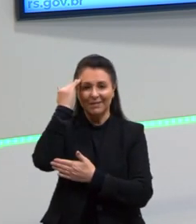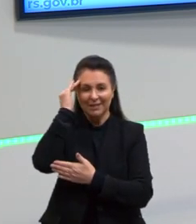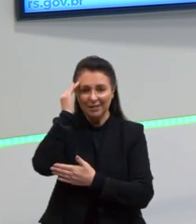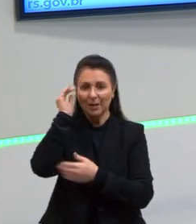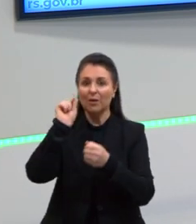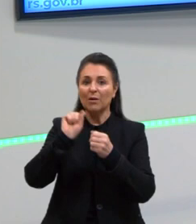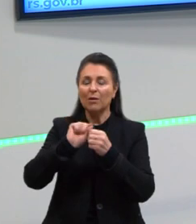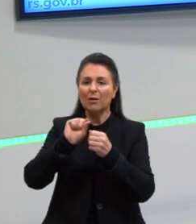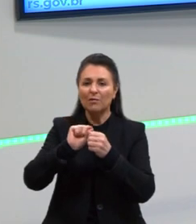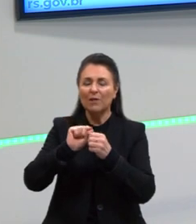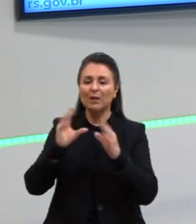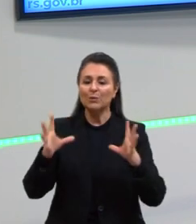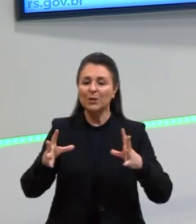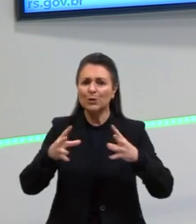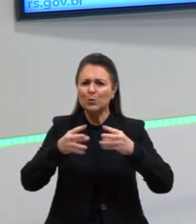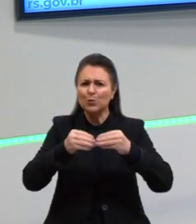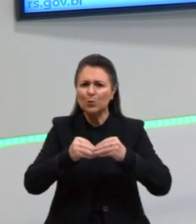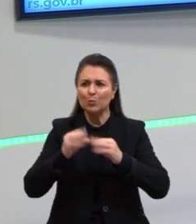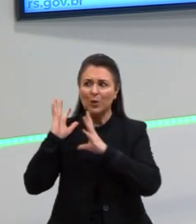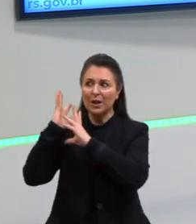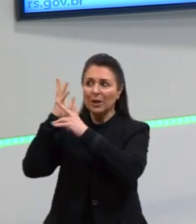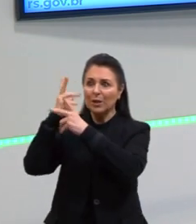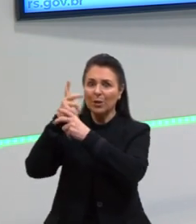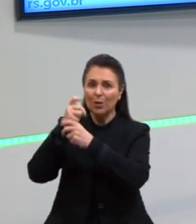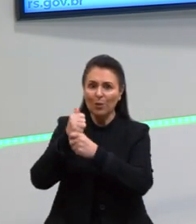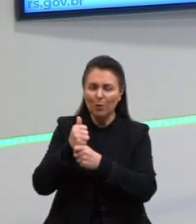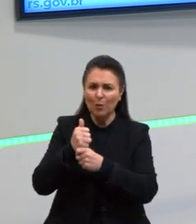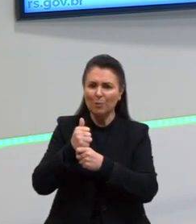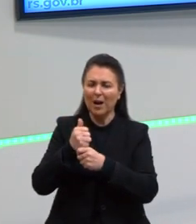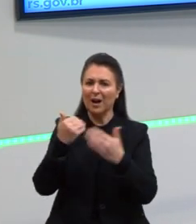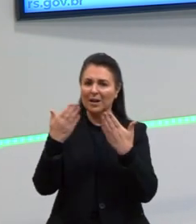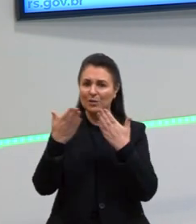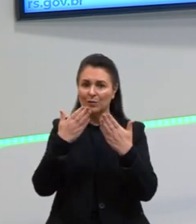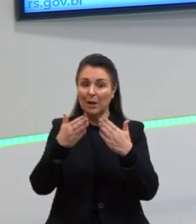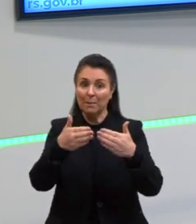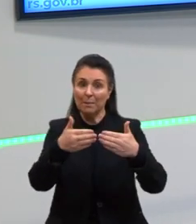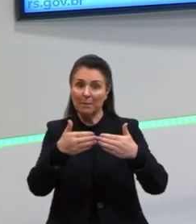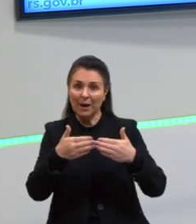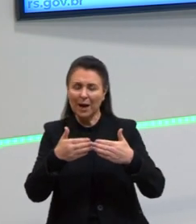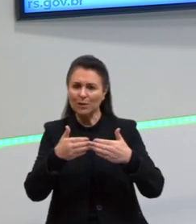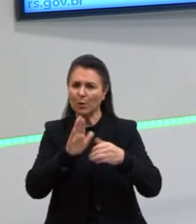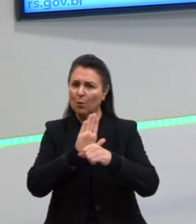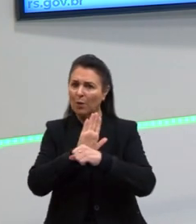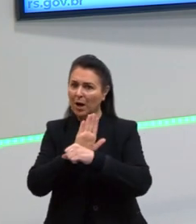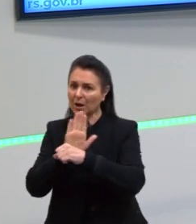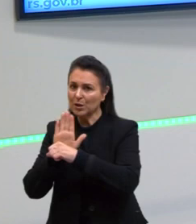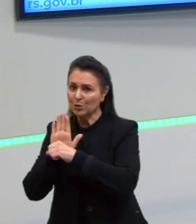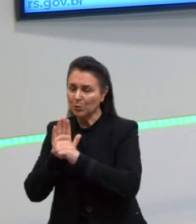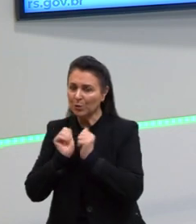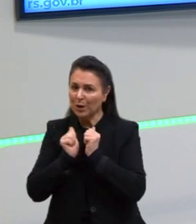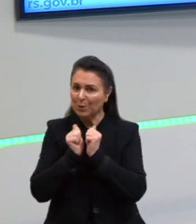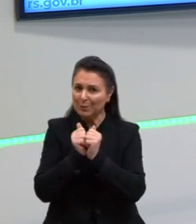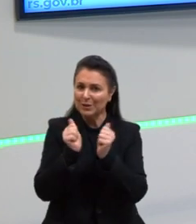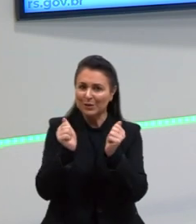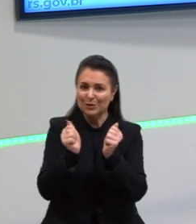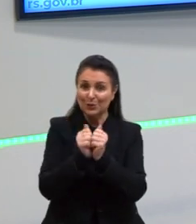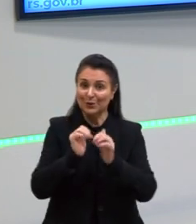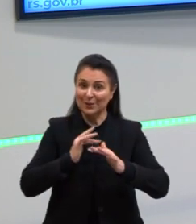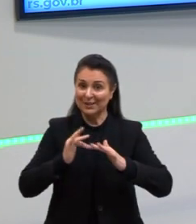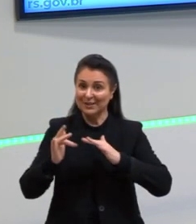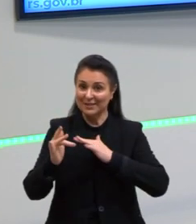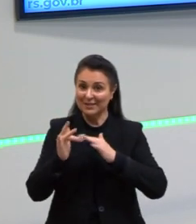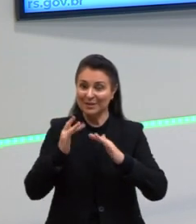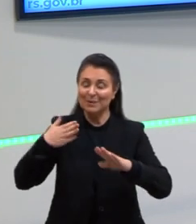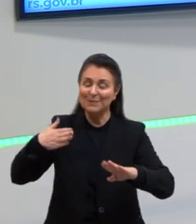Façam os resumos. retomem as questões de vocês. Peçam ajuda, se quiserem. Acompanhem a gente nas redes e